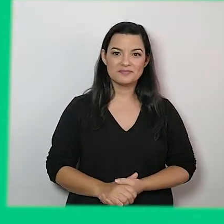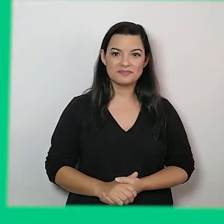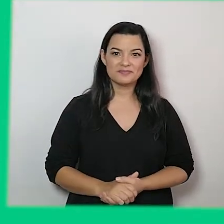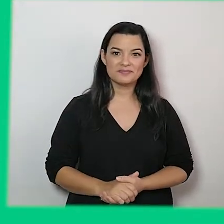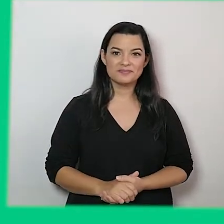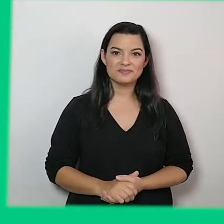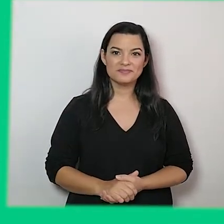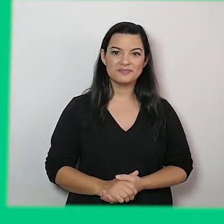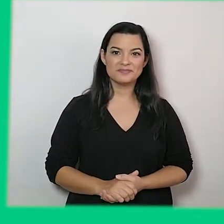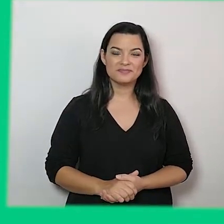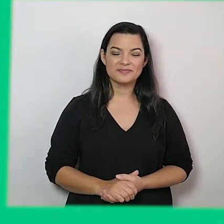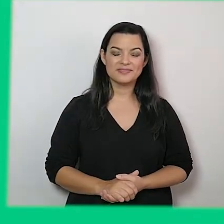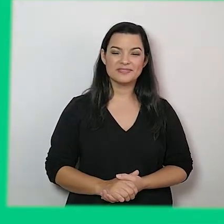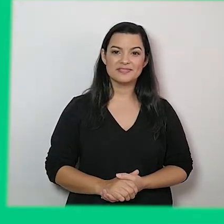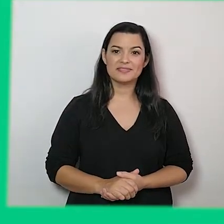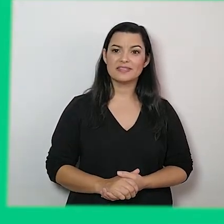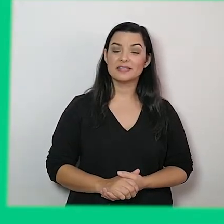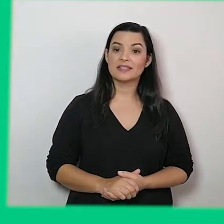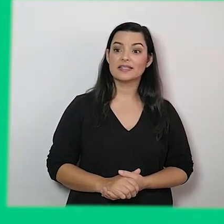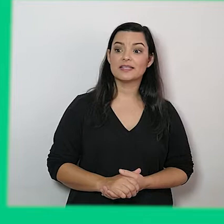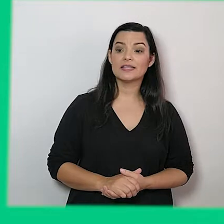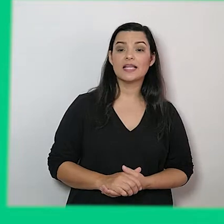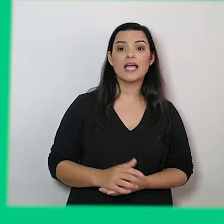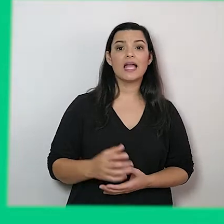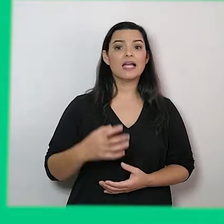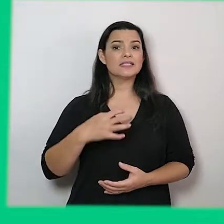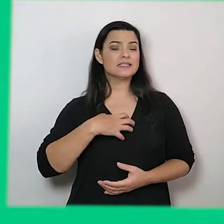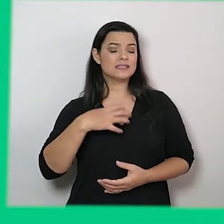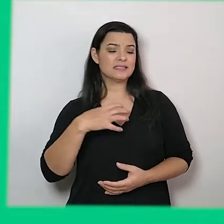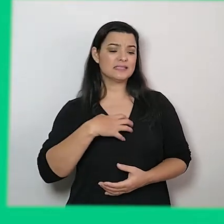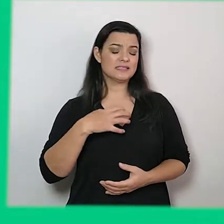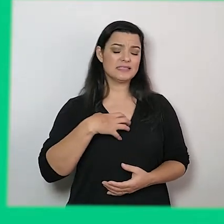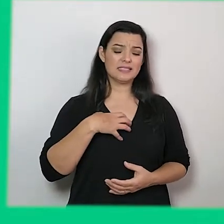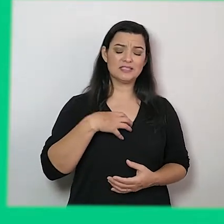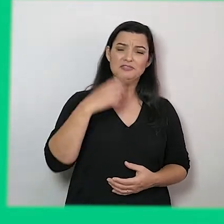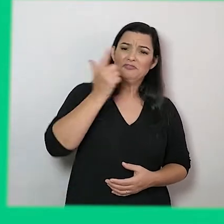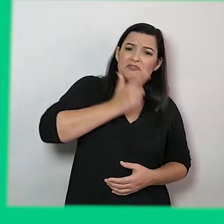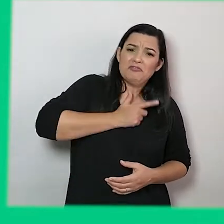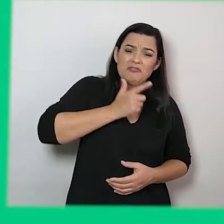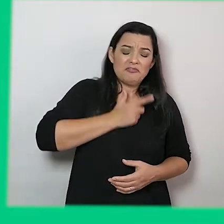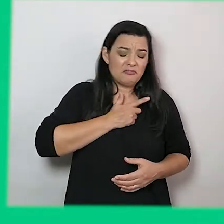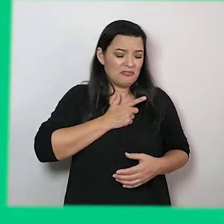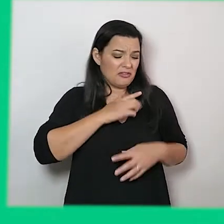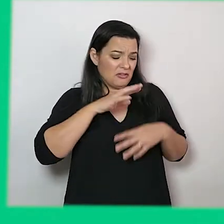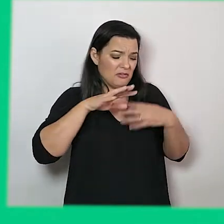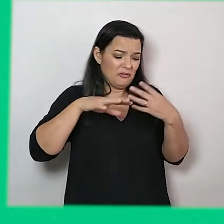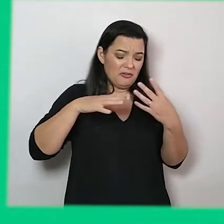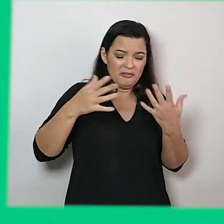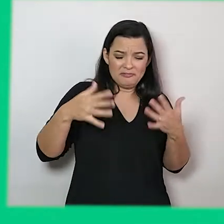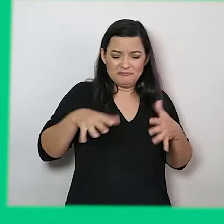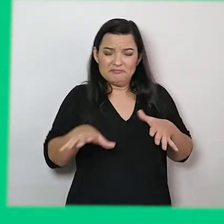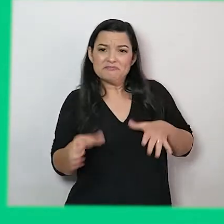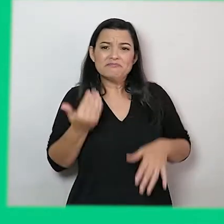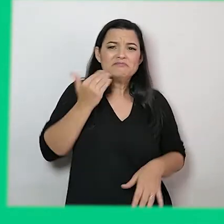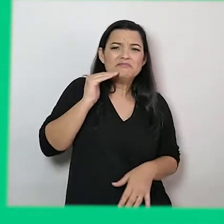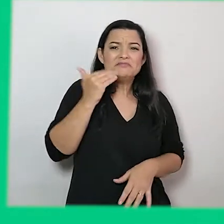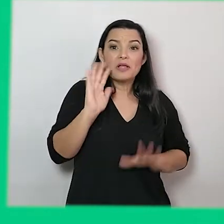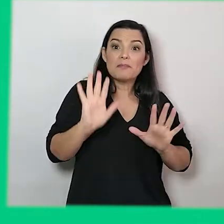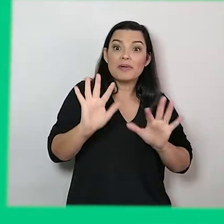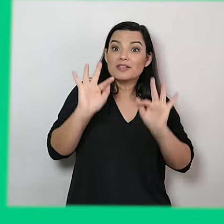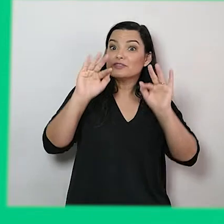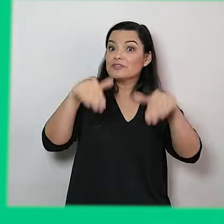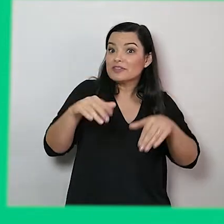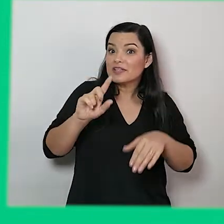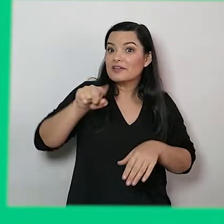Se achava desengonçado, mas, enfim, descobriu que, na verdade, era um